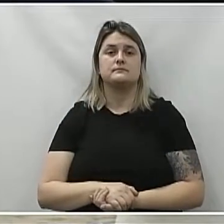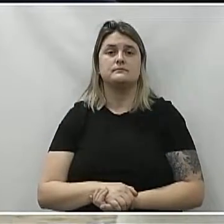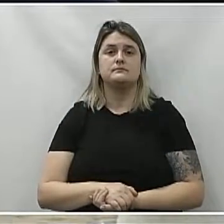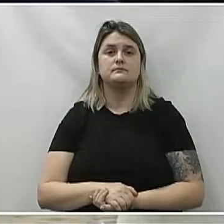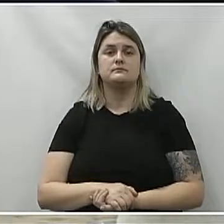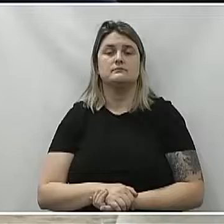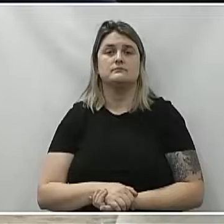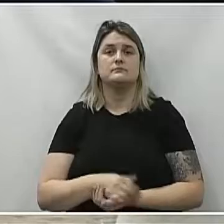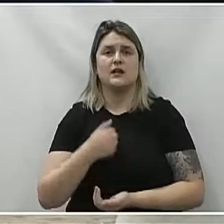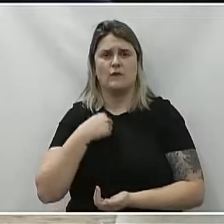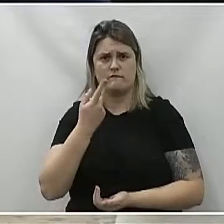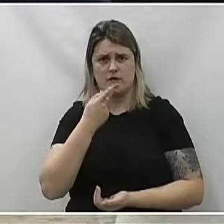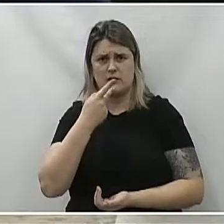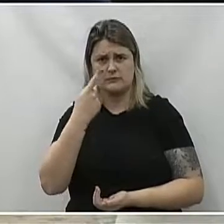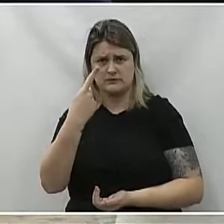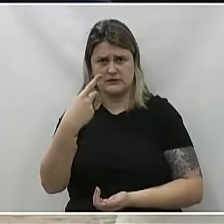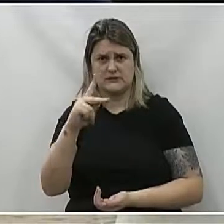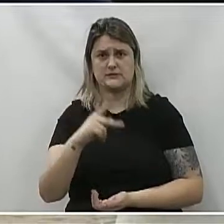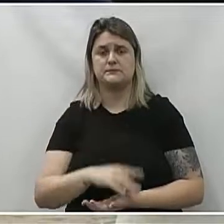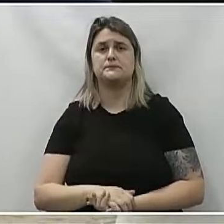Quando eu digo isso à senhora,